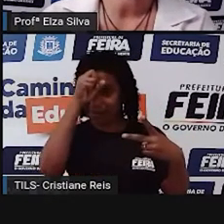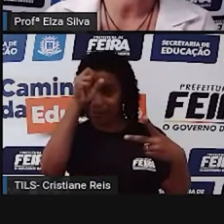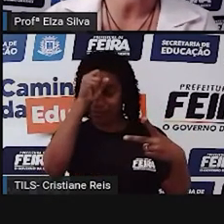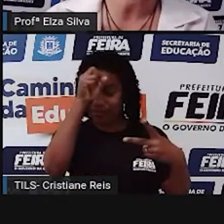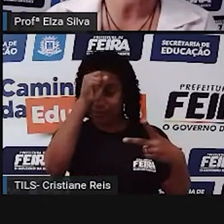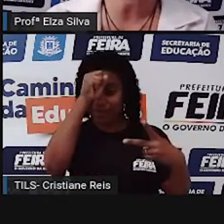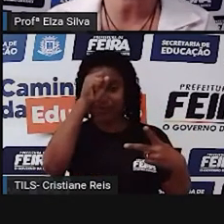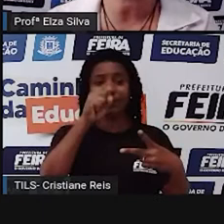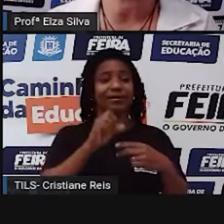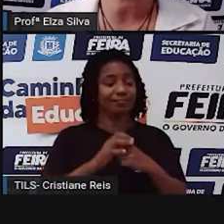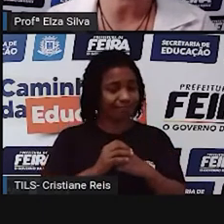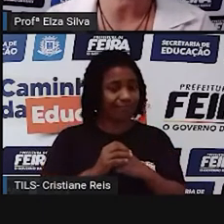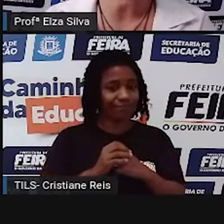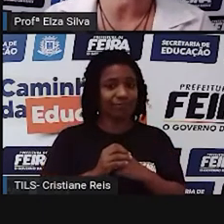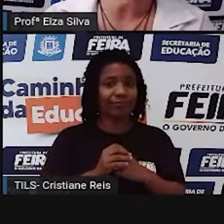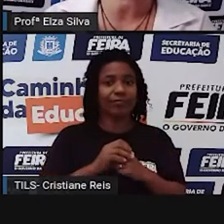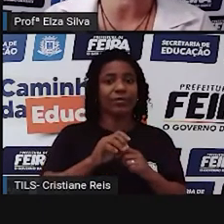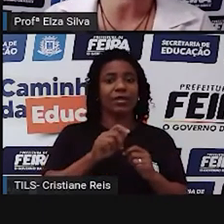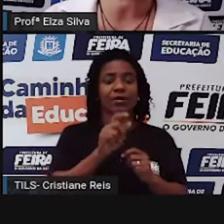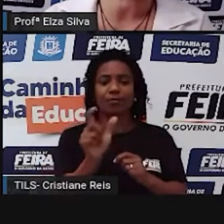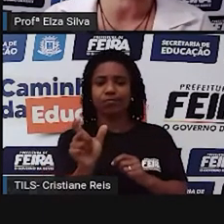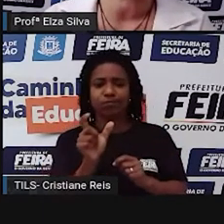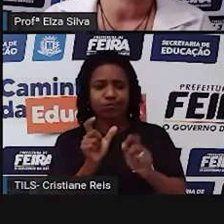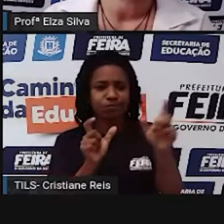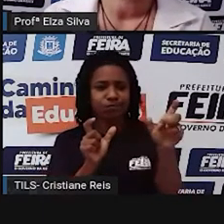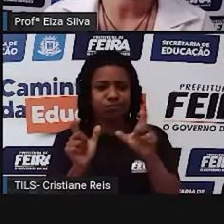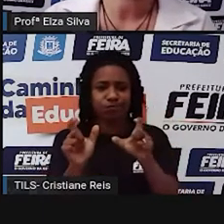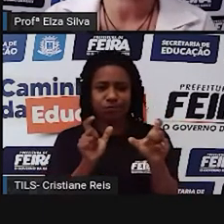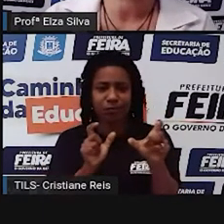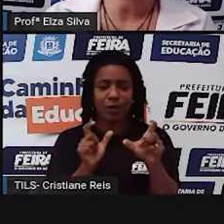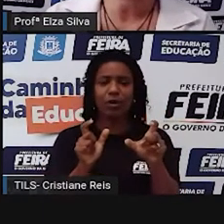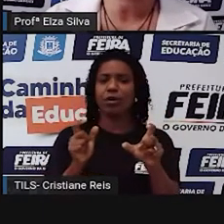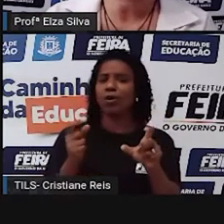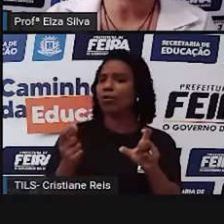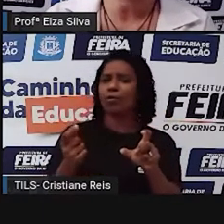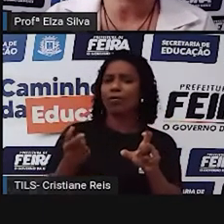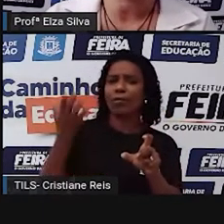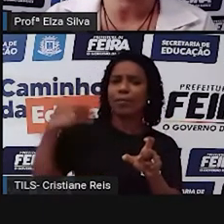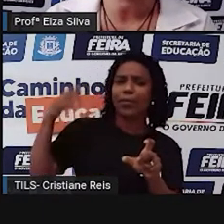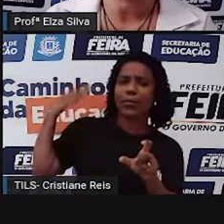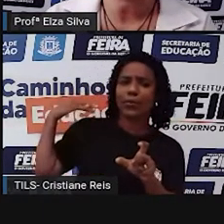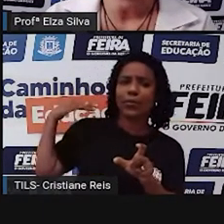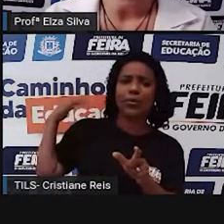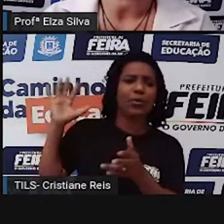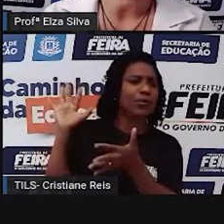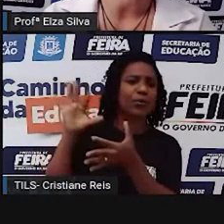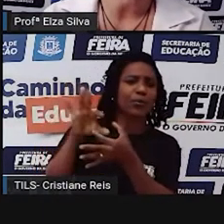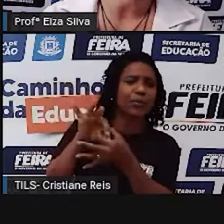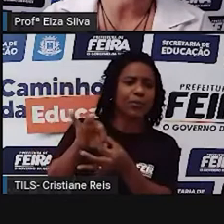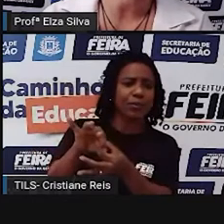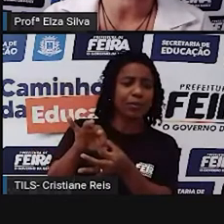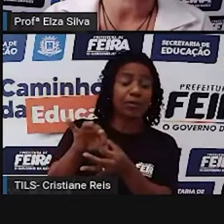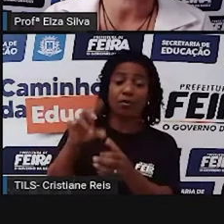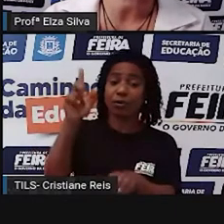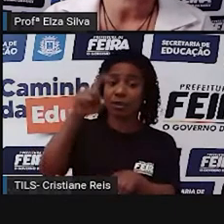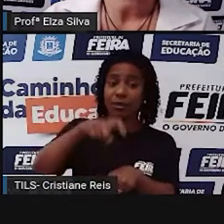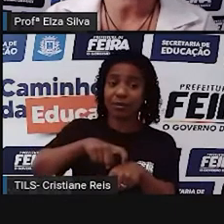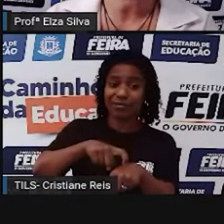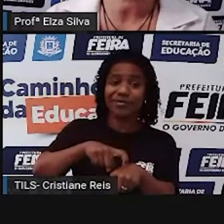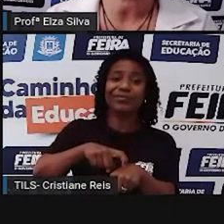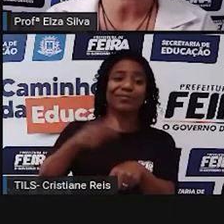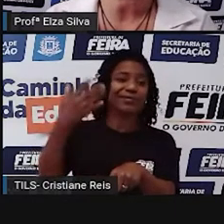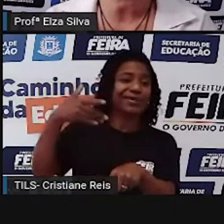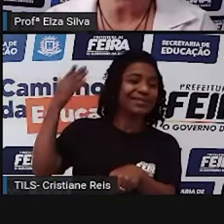nas descrições em fatos do passado. Usando o simple past, né? O passado simples